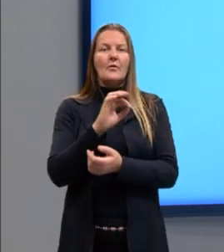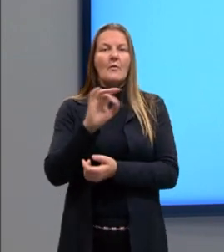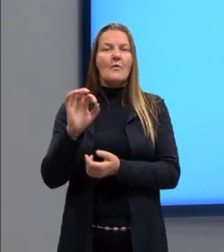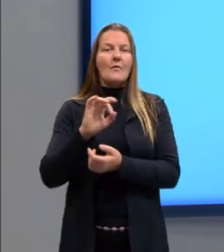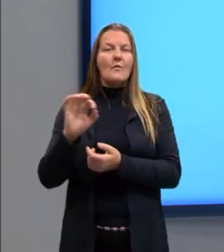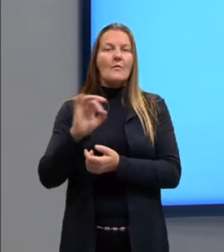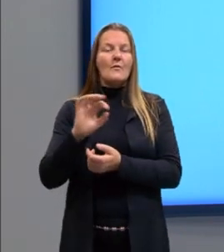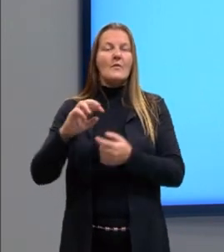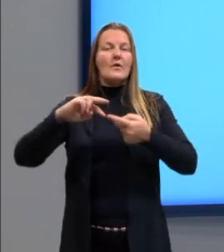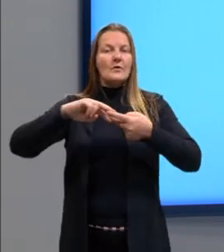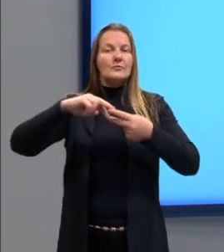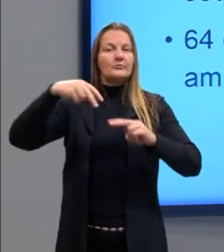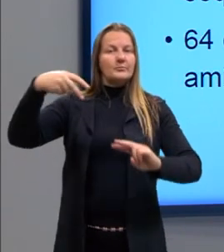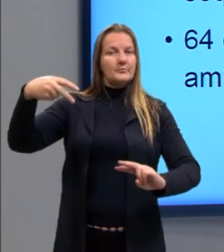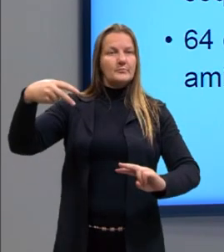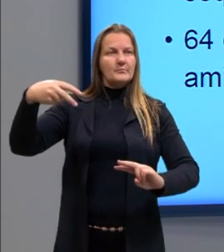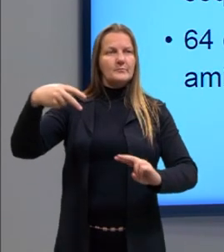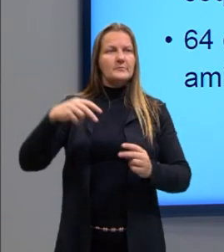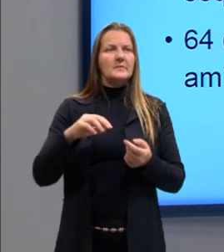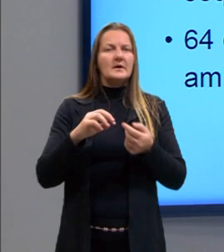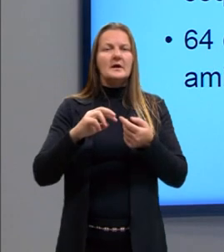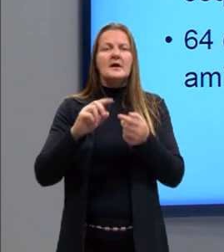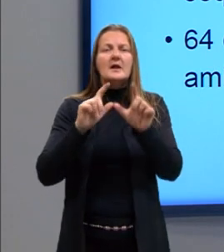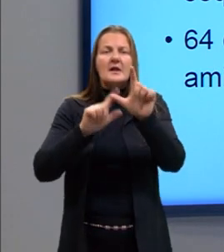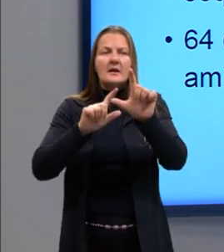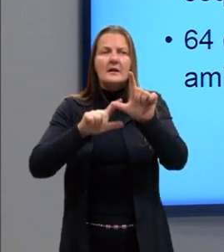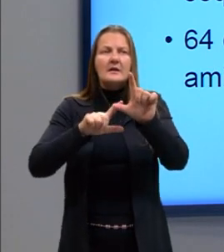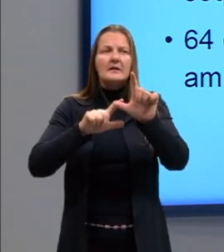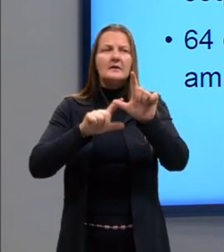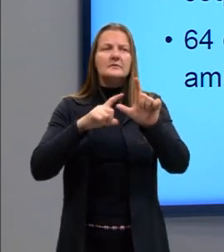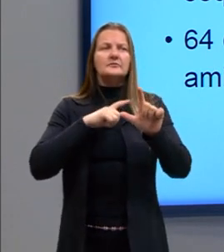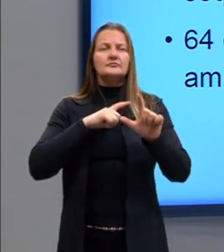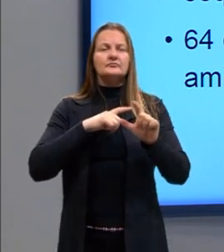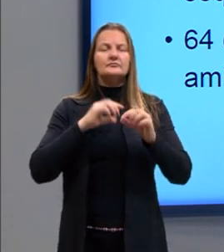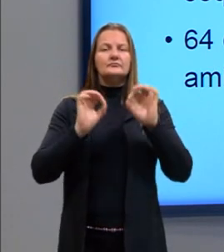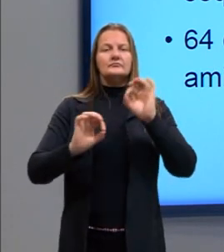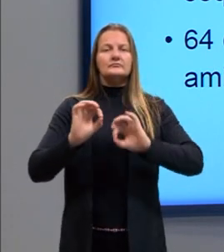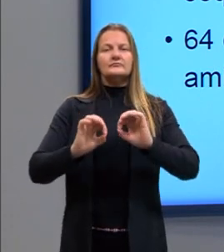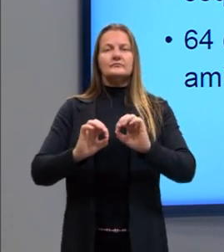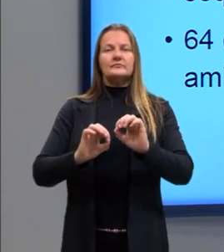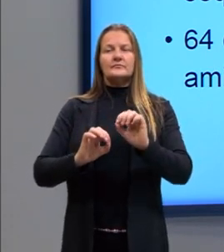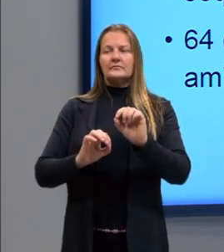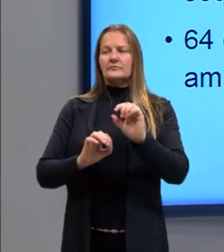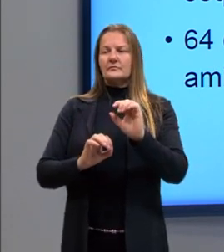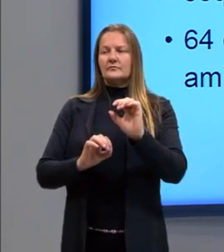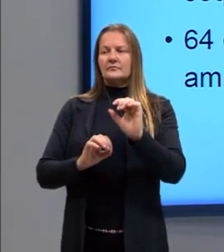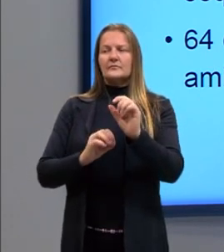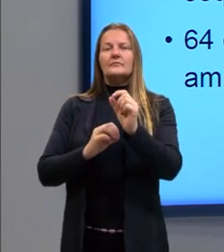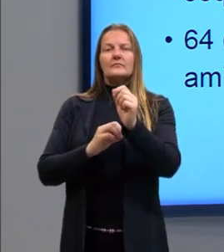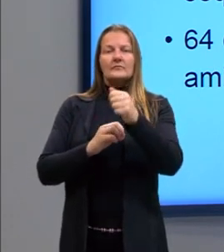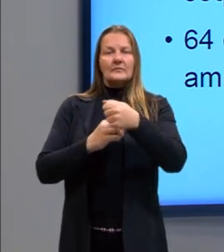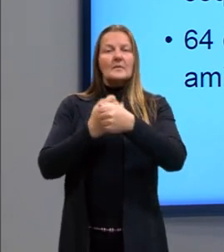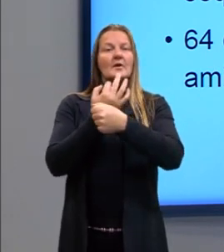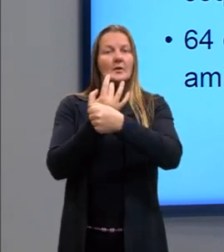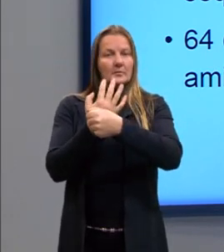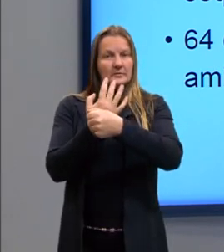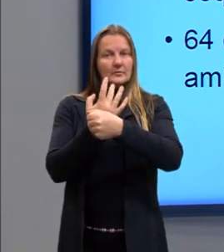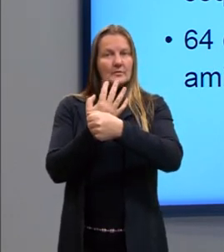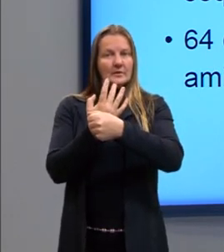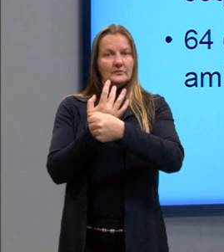genética, que é o código genético. Essas letras vão formar aminoácidos, que eu posso dizer que são palavras.